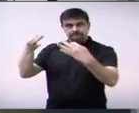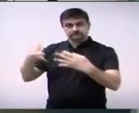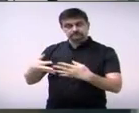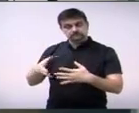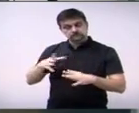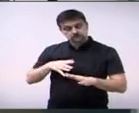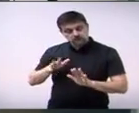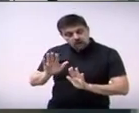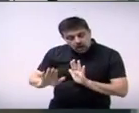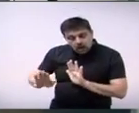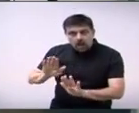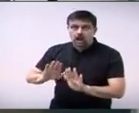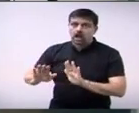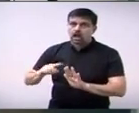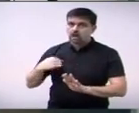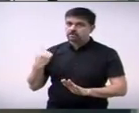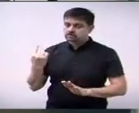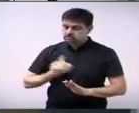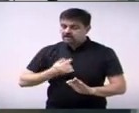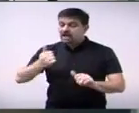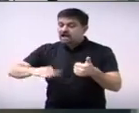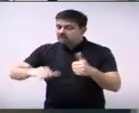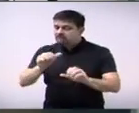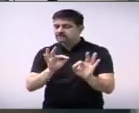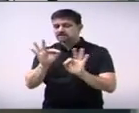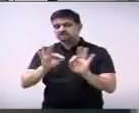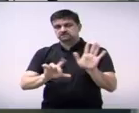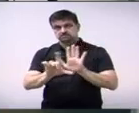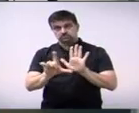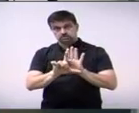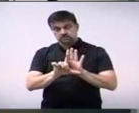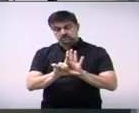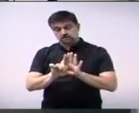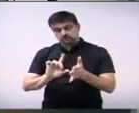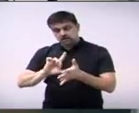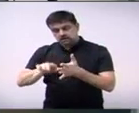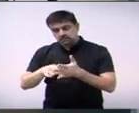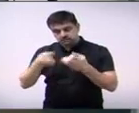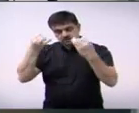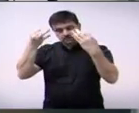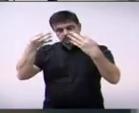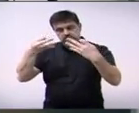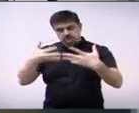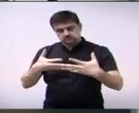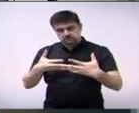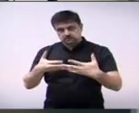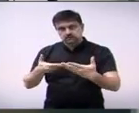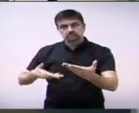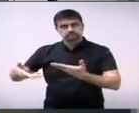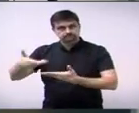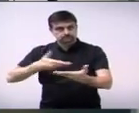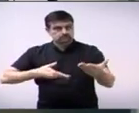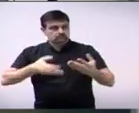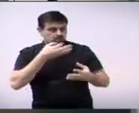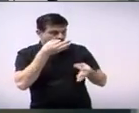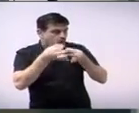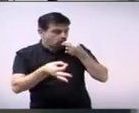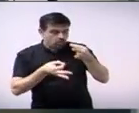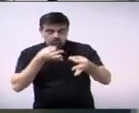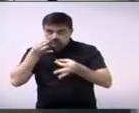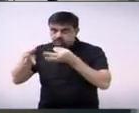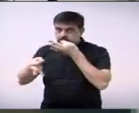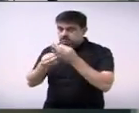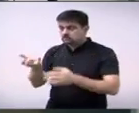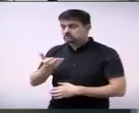na hora que chegar a análise do projeto eu faço questão de abordar alguns temas com os senhores e creio eu